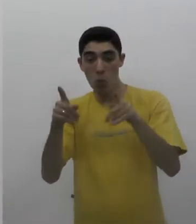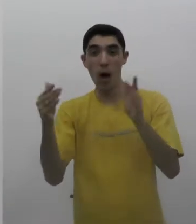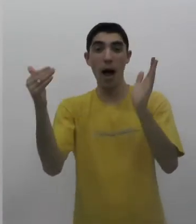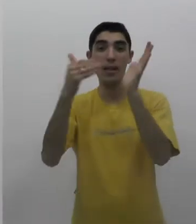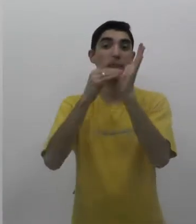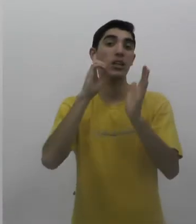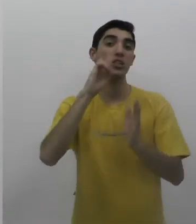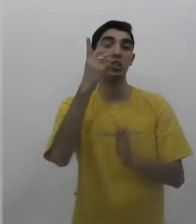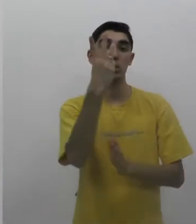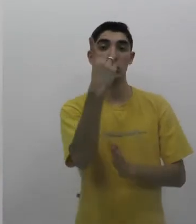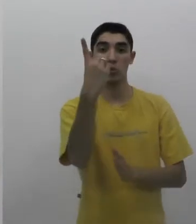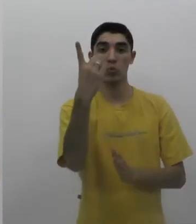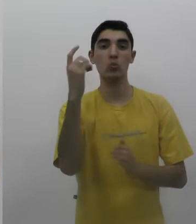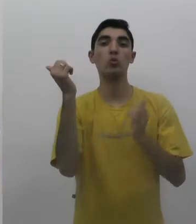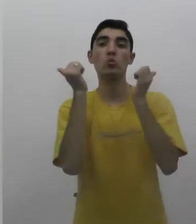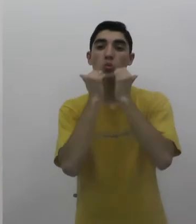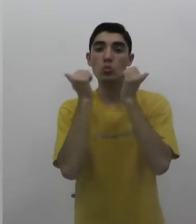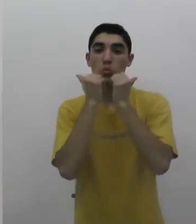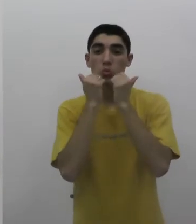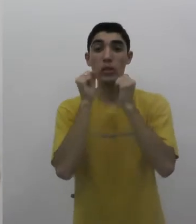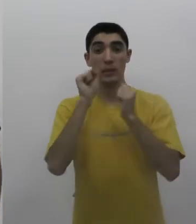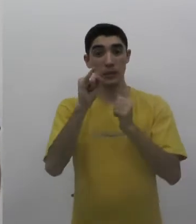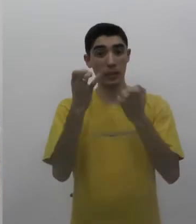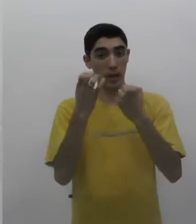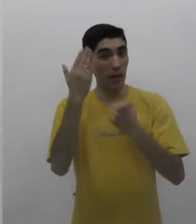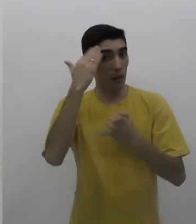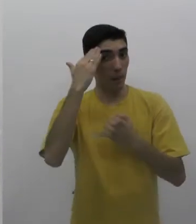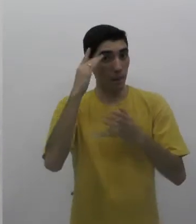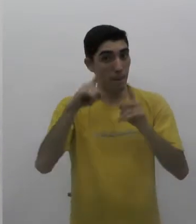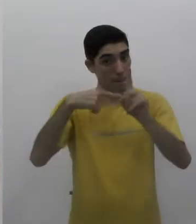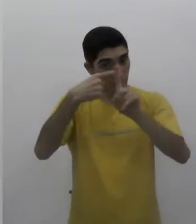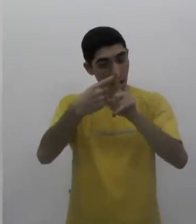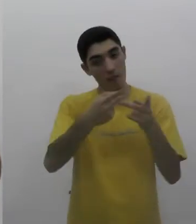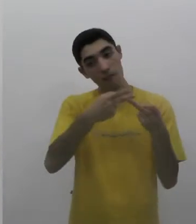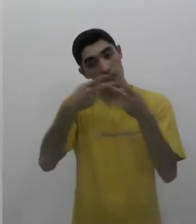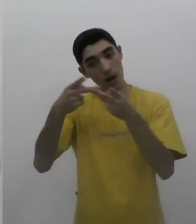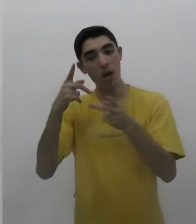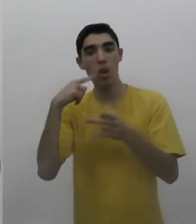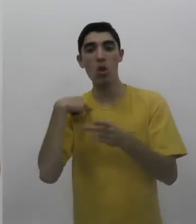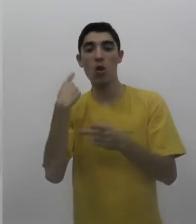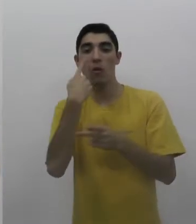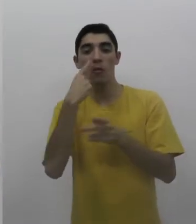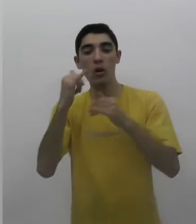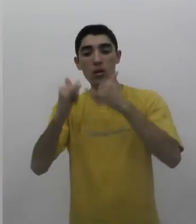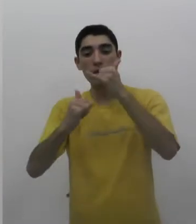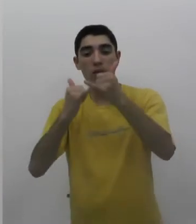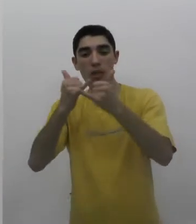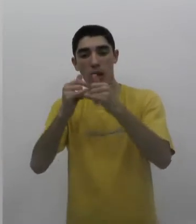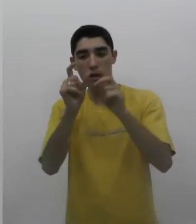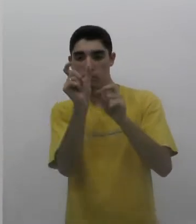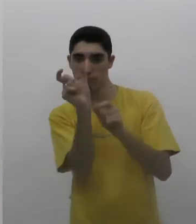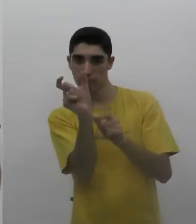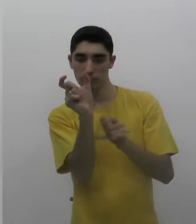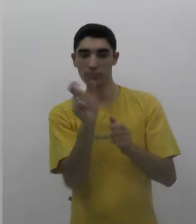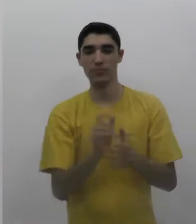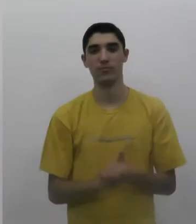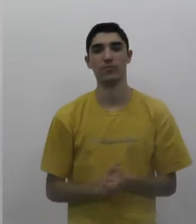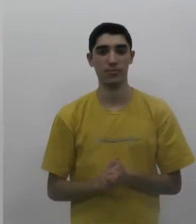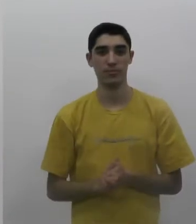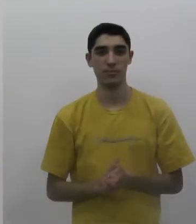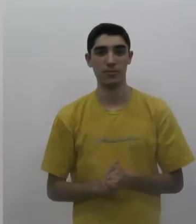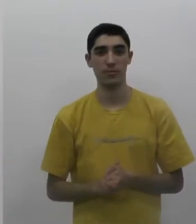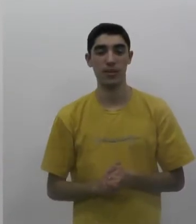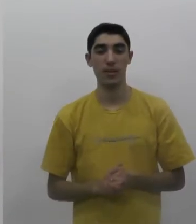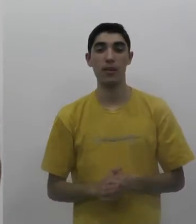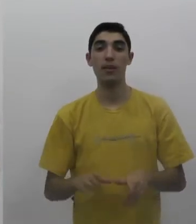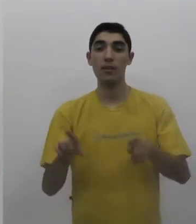é até o dia 20 de julho para os cartazes e 31 de julho para as músicas. Quer saber mais? Acesse lá o edital no nosso site e saiba todos